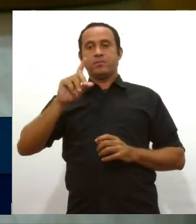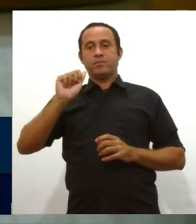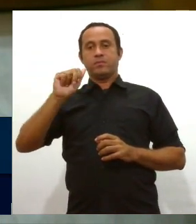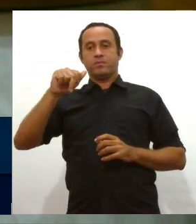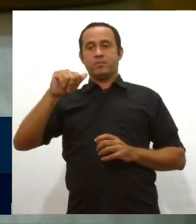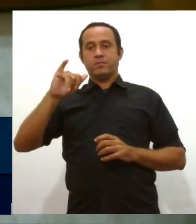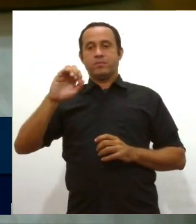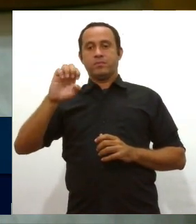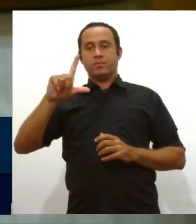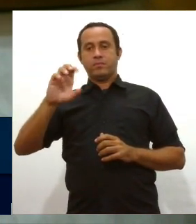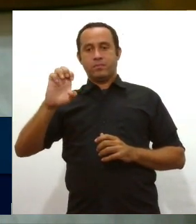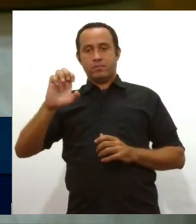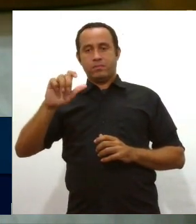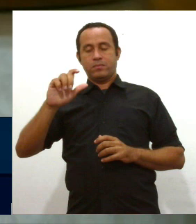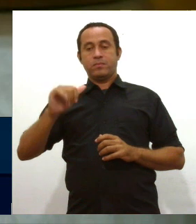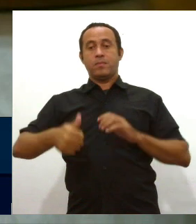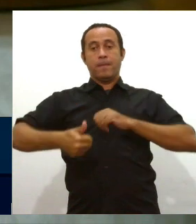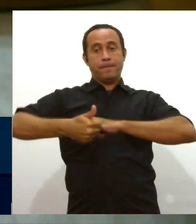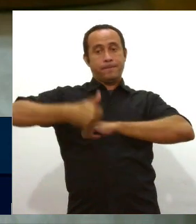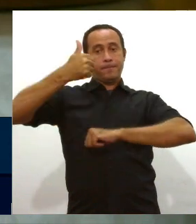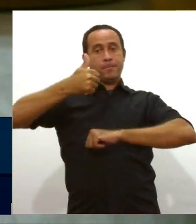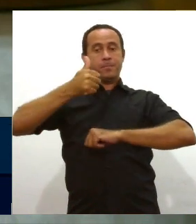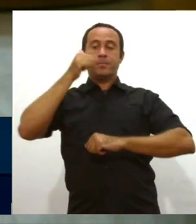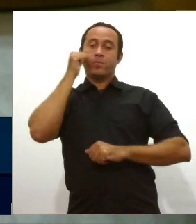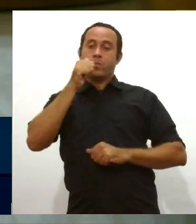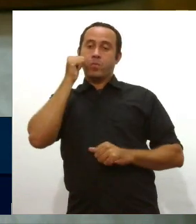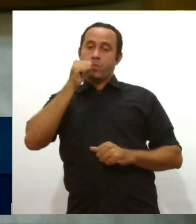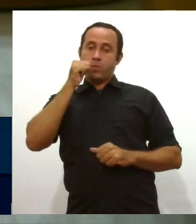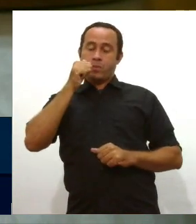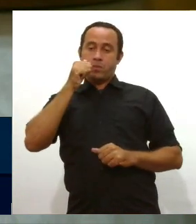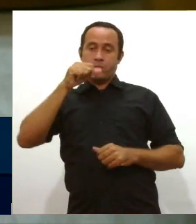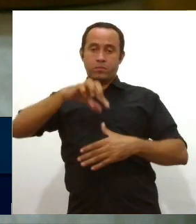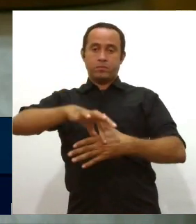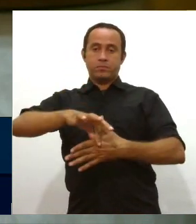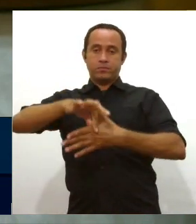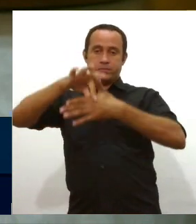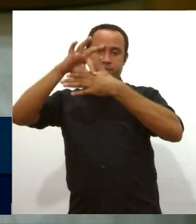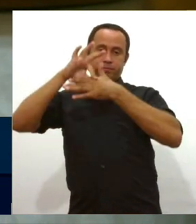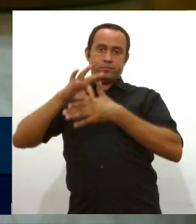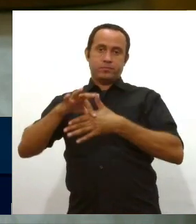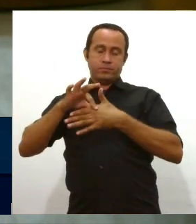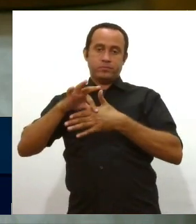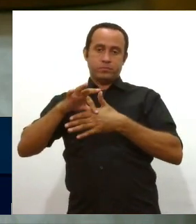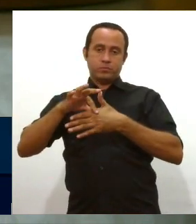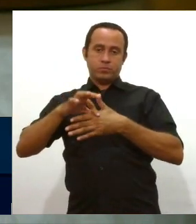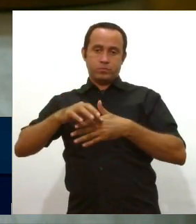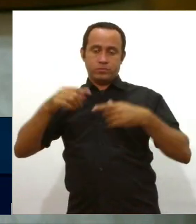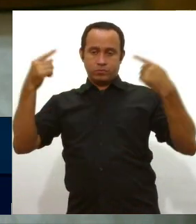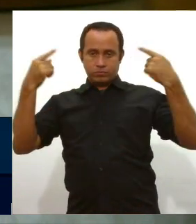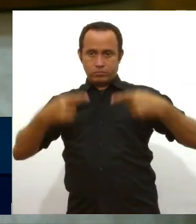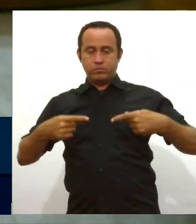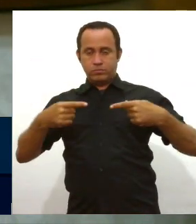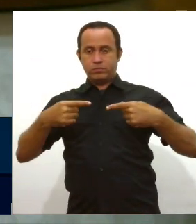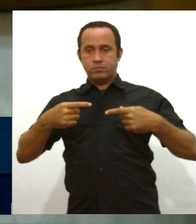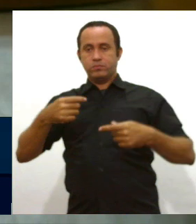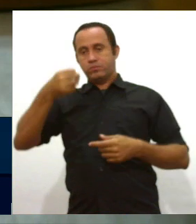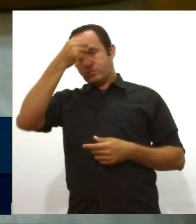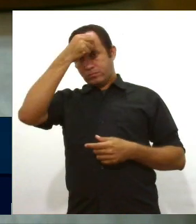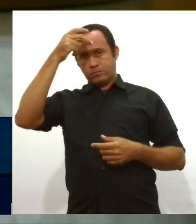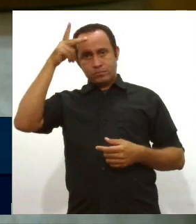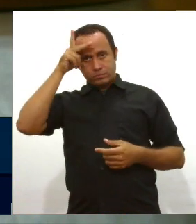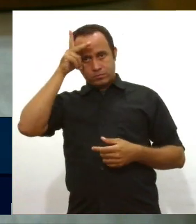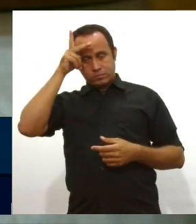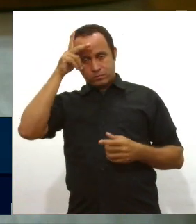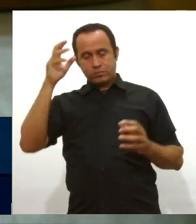certeza a primeira mulher eleita para comandar os destinos da nossa capital, será